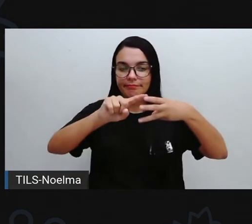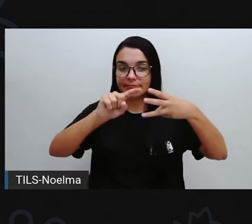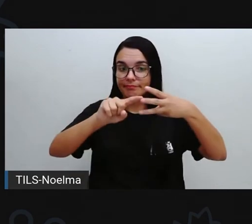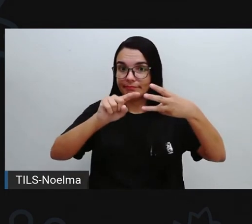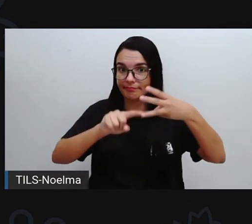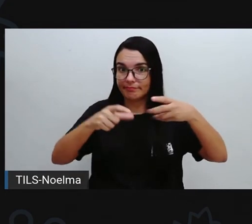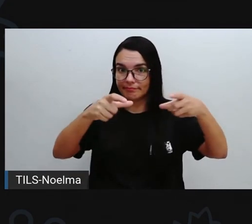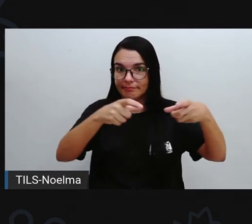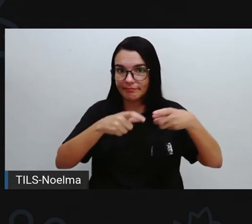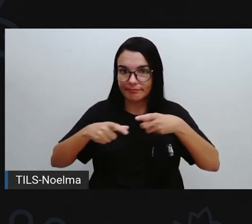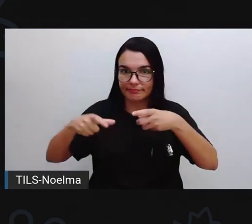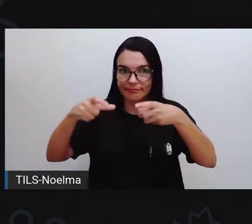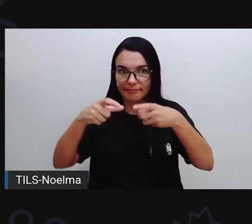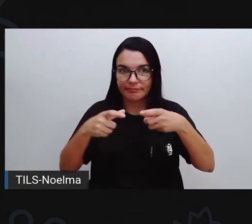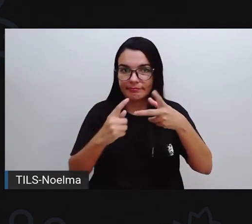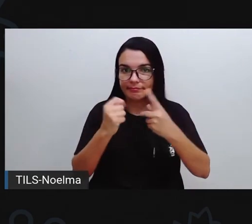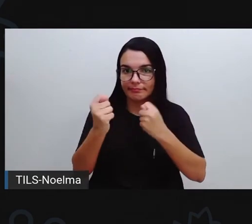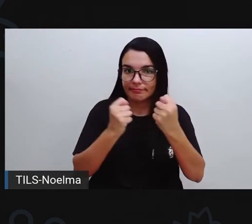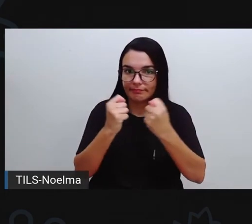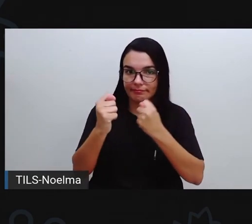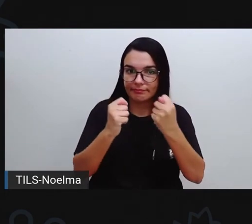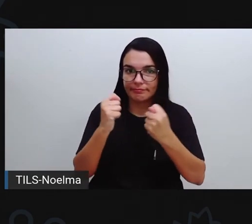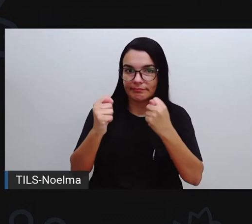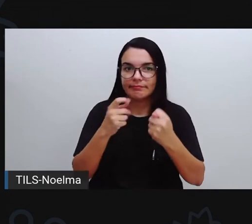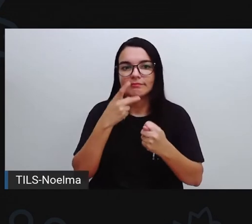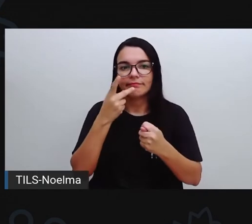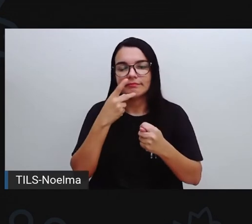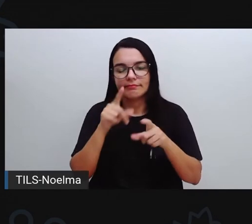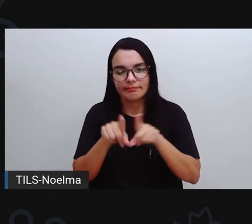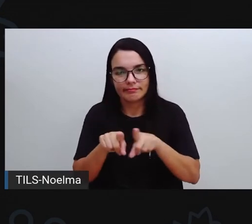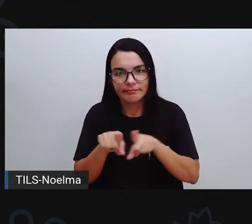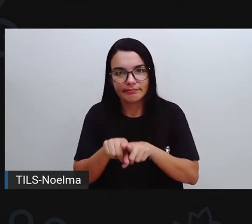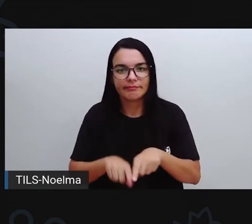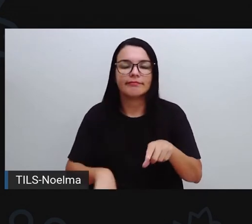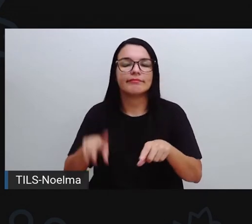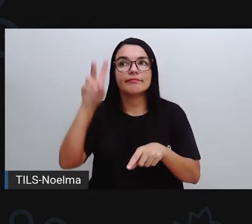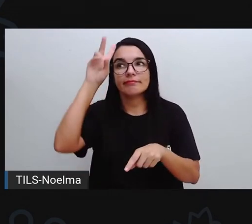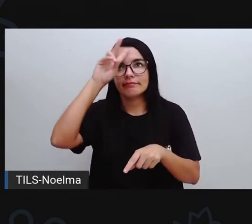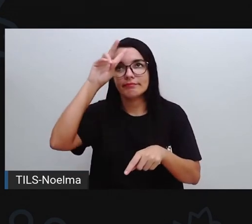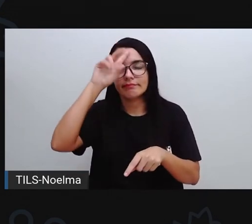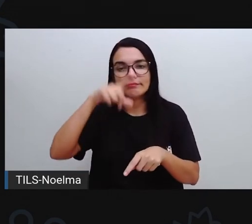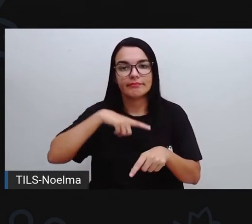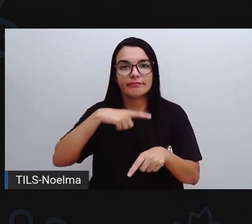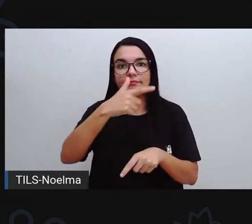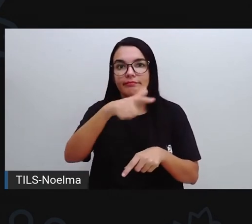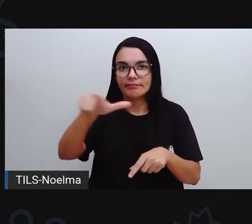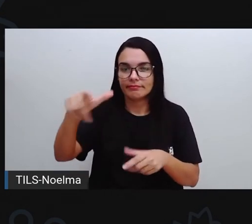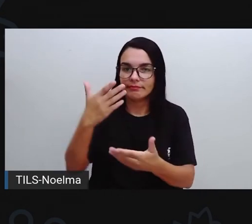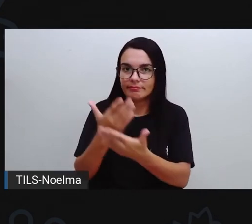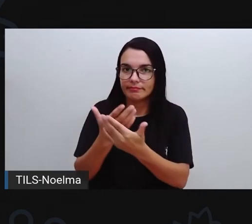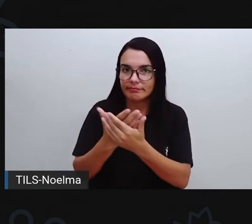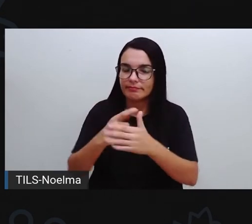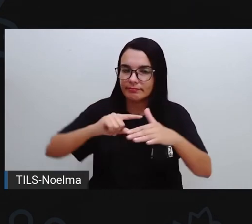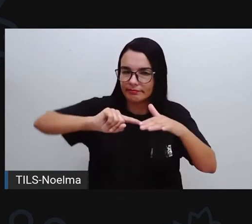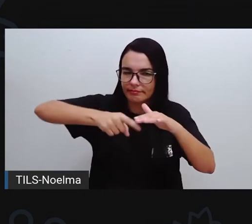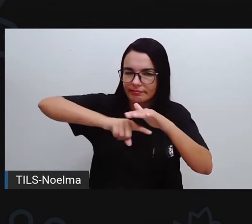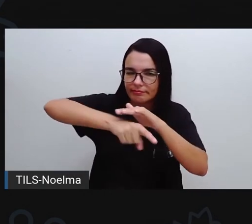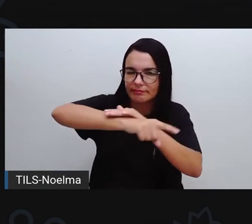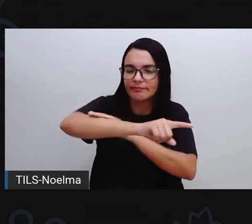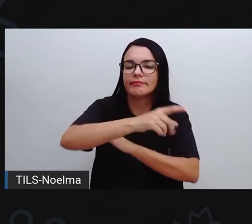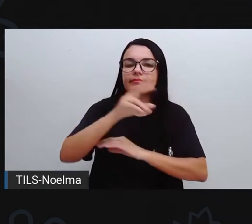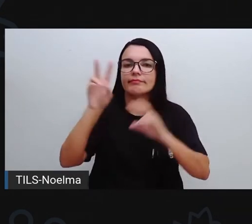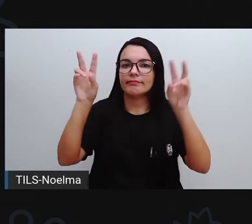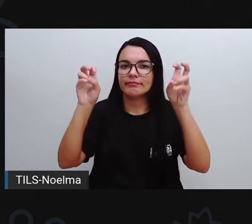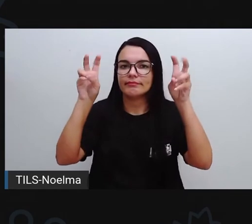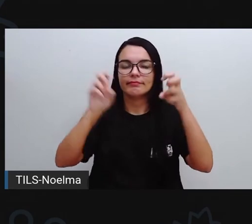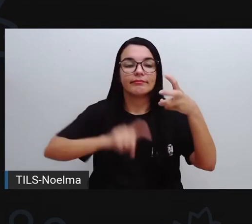da economia. gente falou um pouquinho sobre cada um desses setores. Lembrando que nós teremos uma outra aula, que a gente vai aprofundar mais sobre esse assunto.